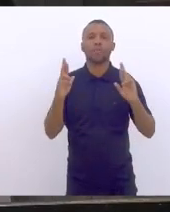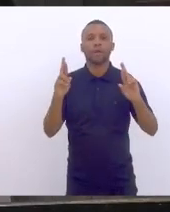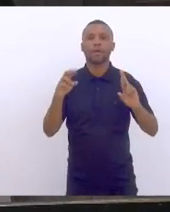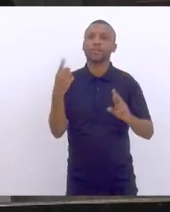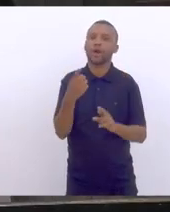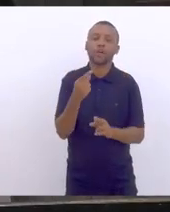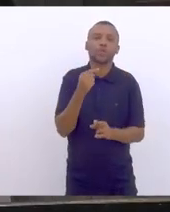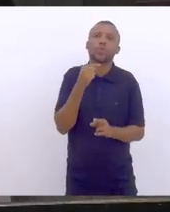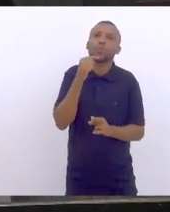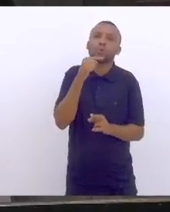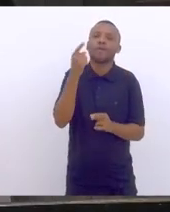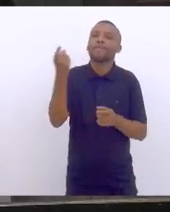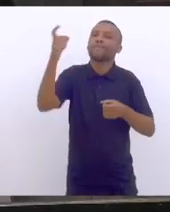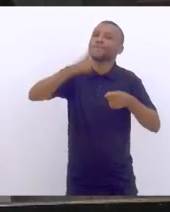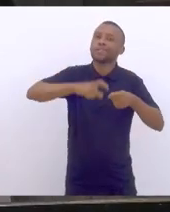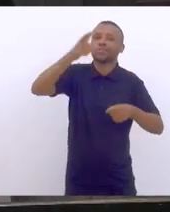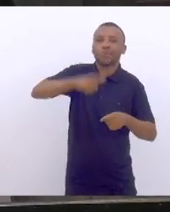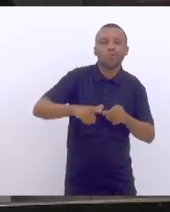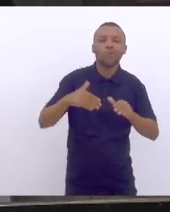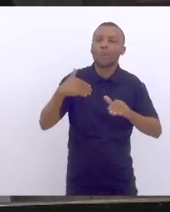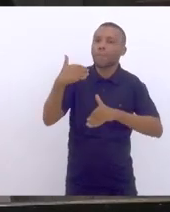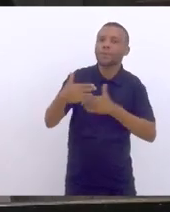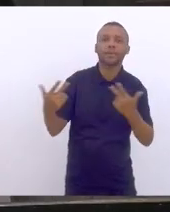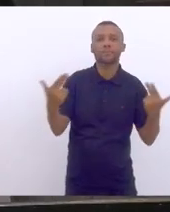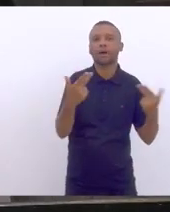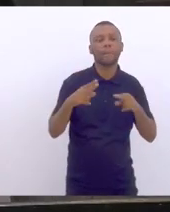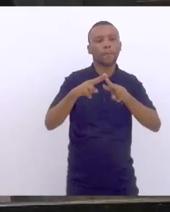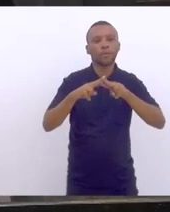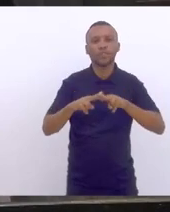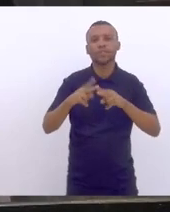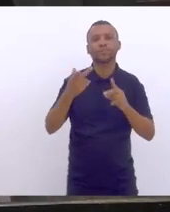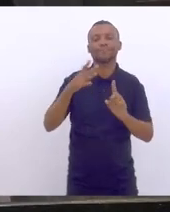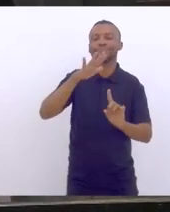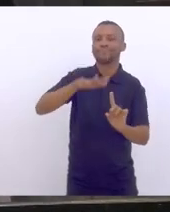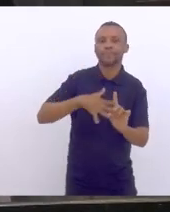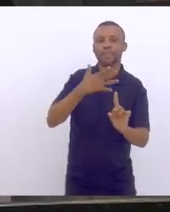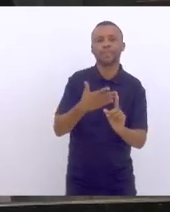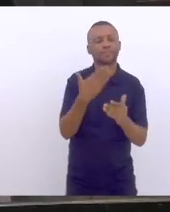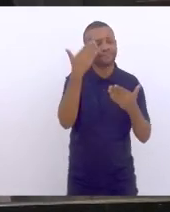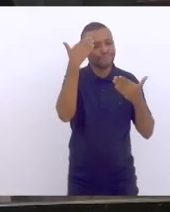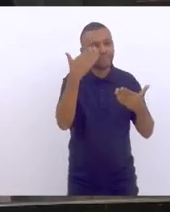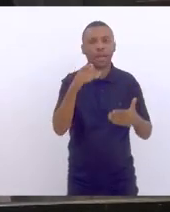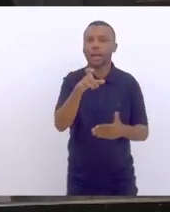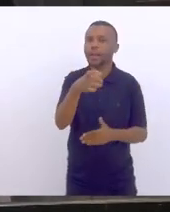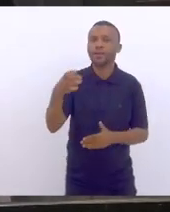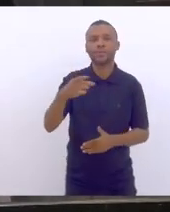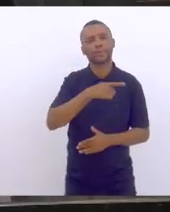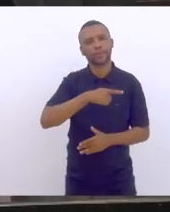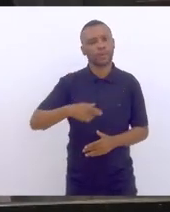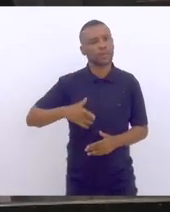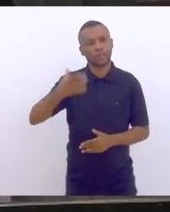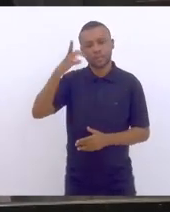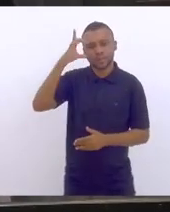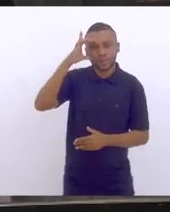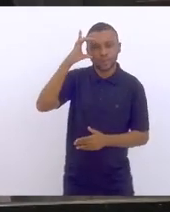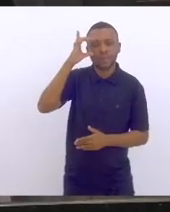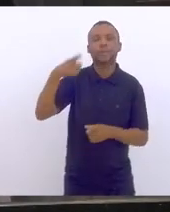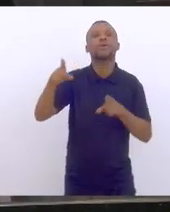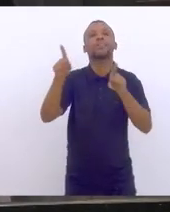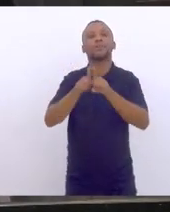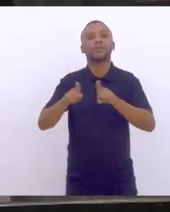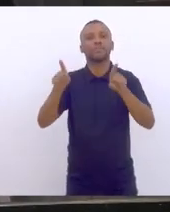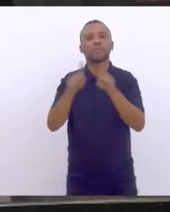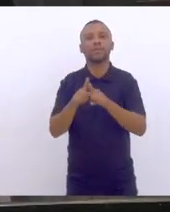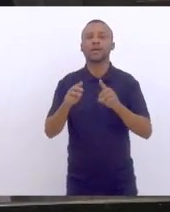volte a viver no Brasil processos semelhantes. Portanto, minha saudação aqui a ex-presidenta Dilma Rousseff e minha saudação também